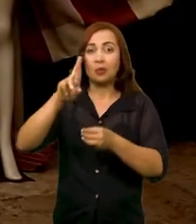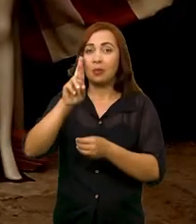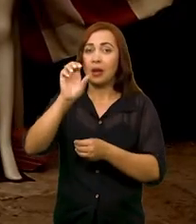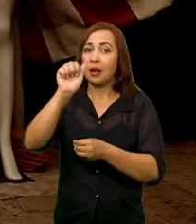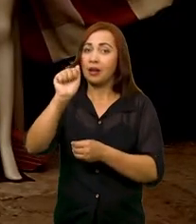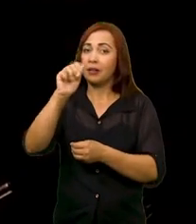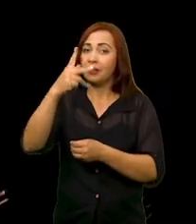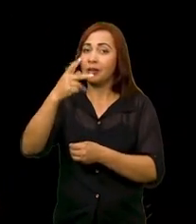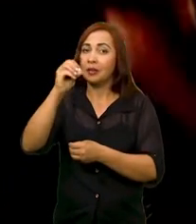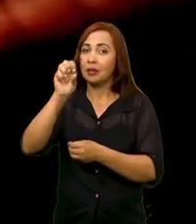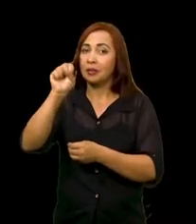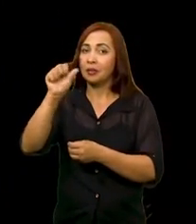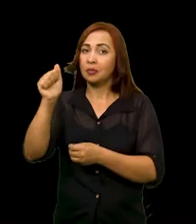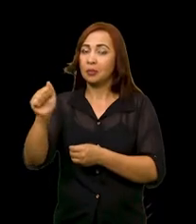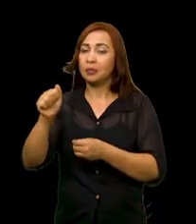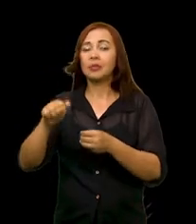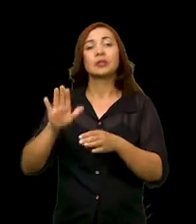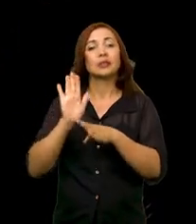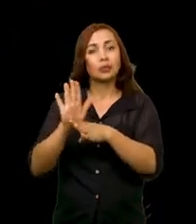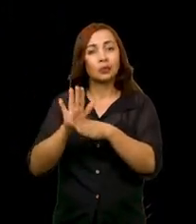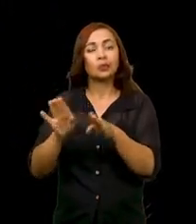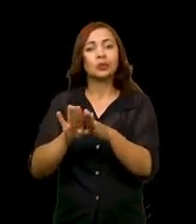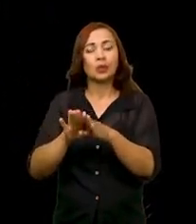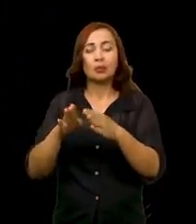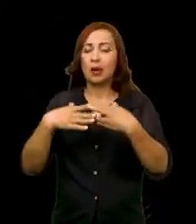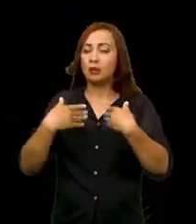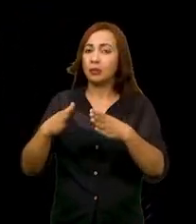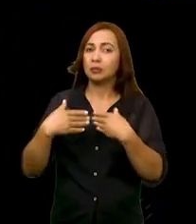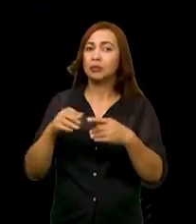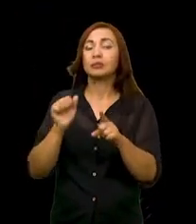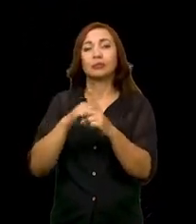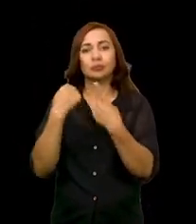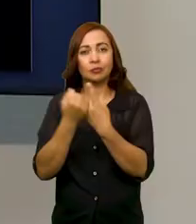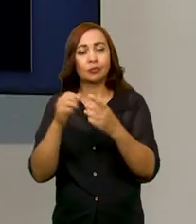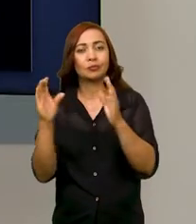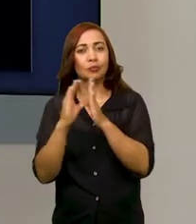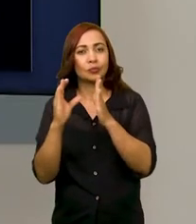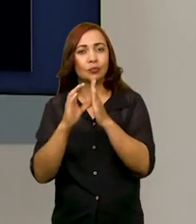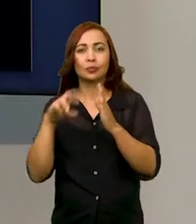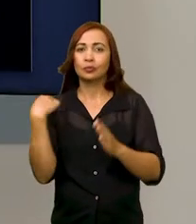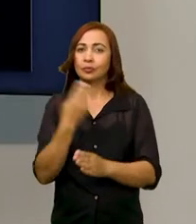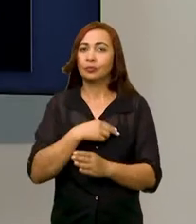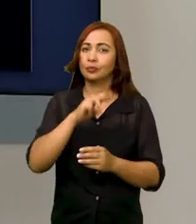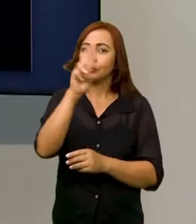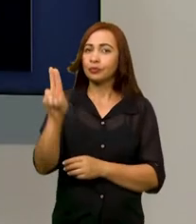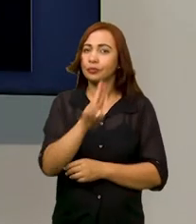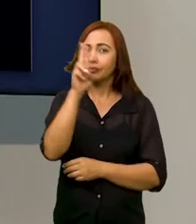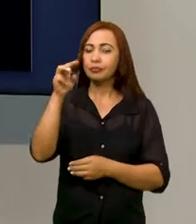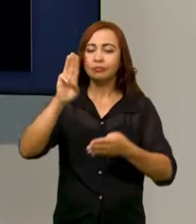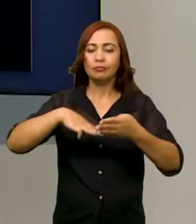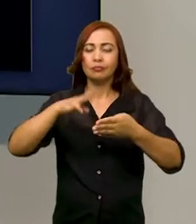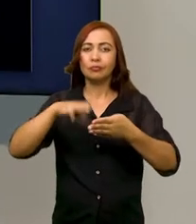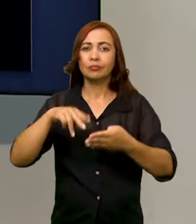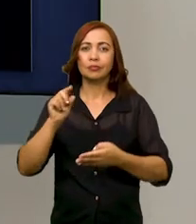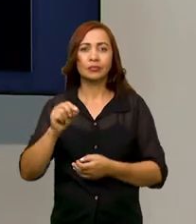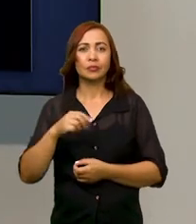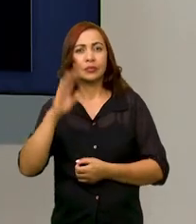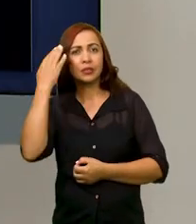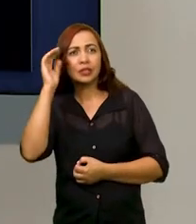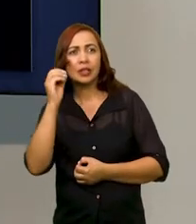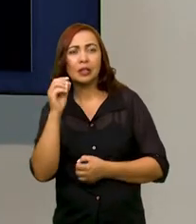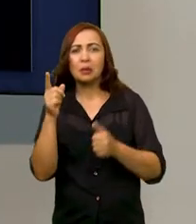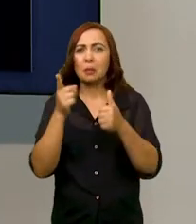metropolitana de São Luís, atendem as demandas sociais da comunidade. Nós usamos uma metodologia que